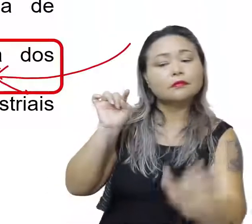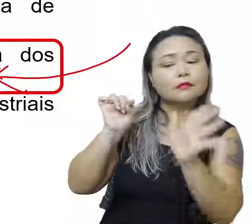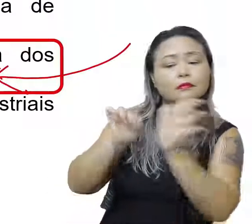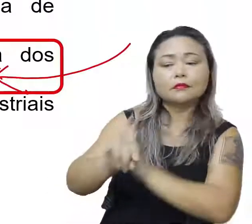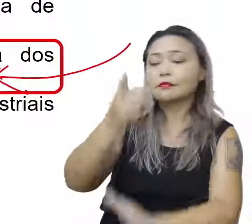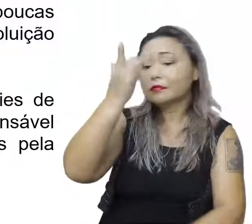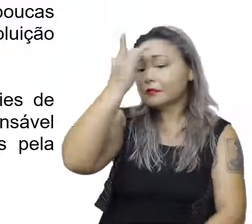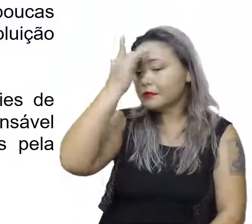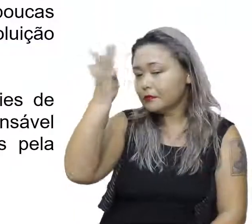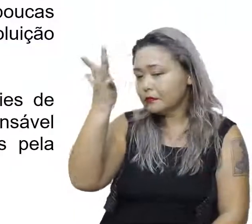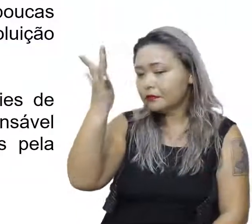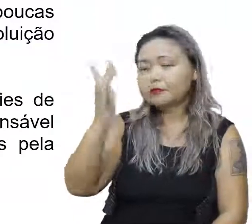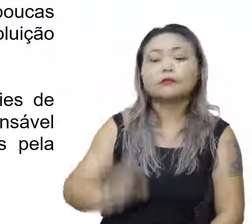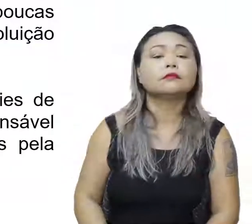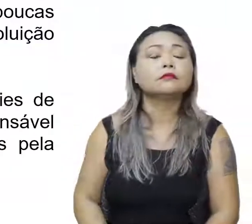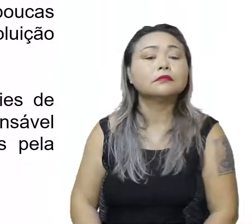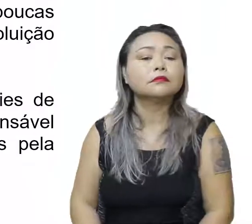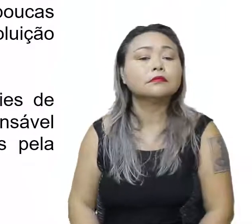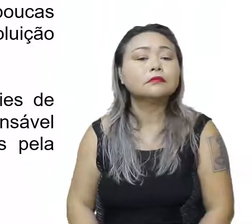fácil.